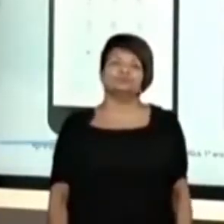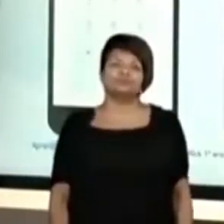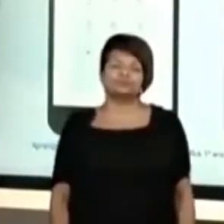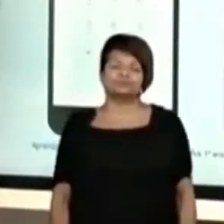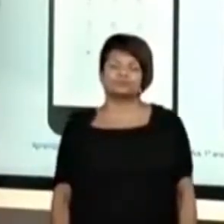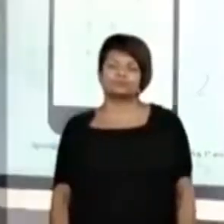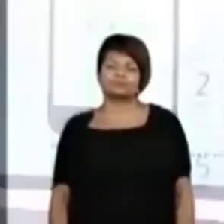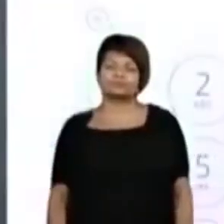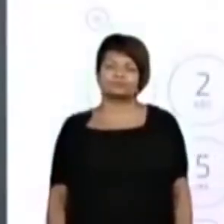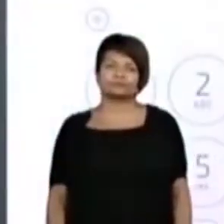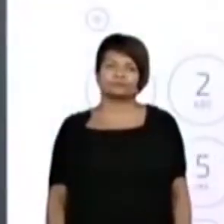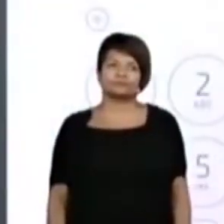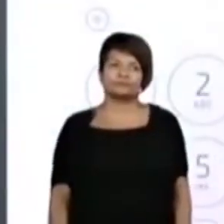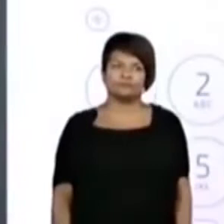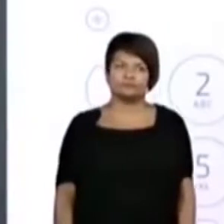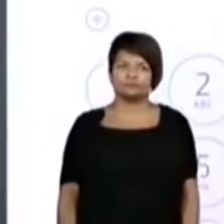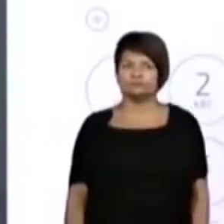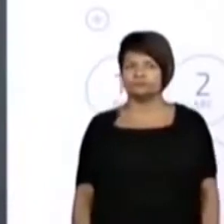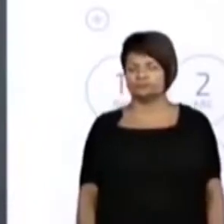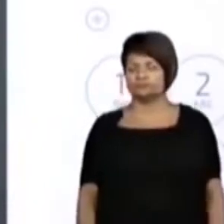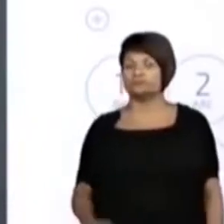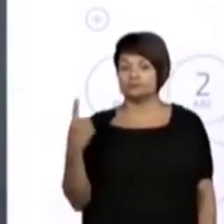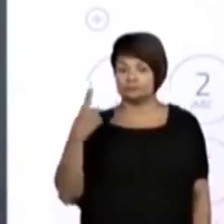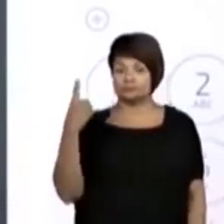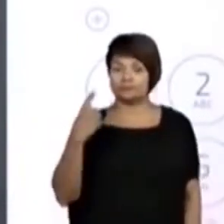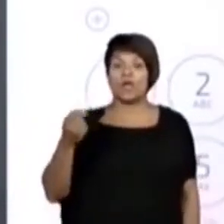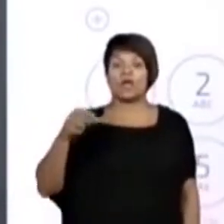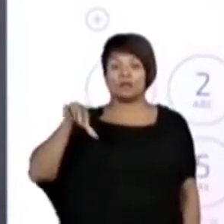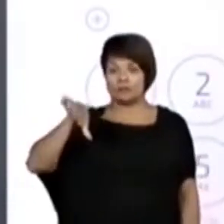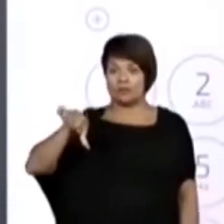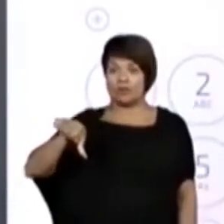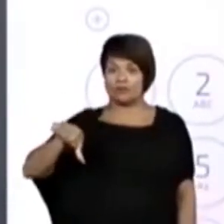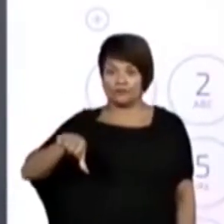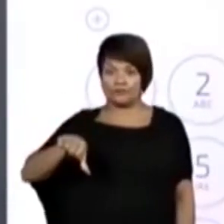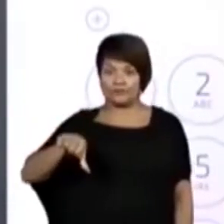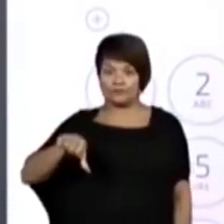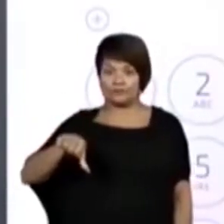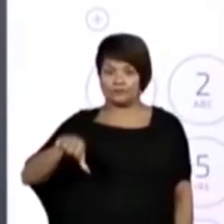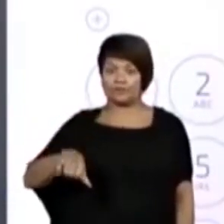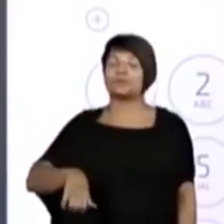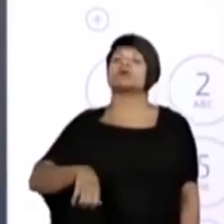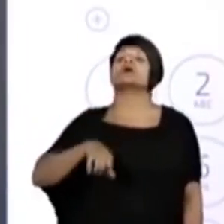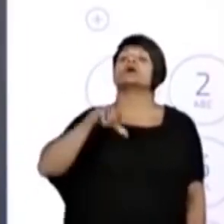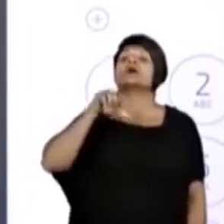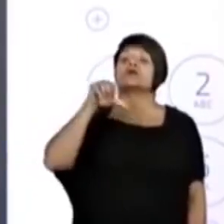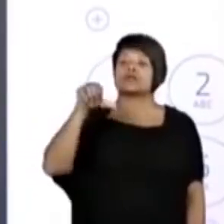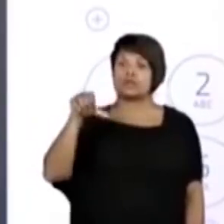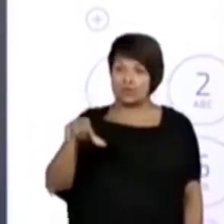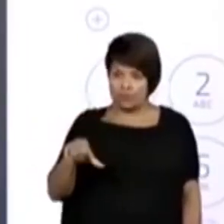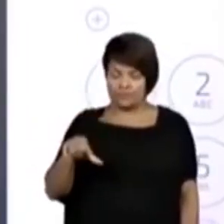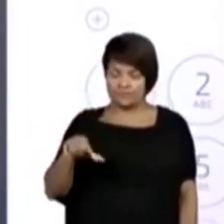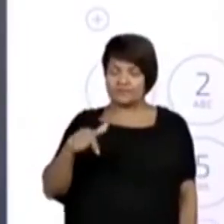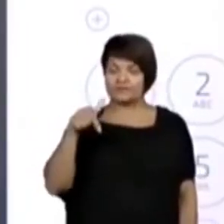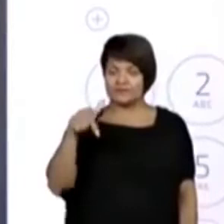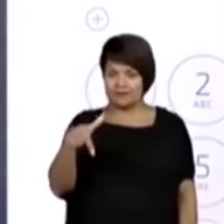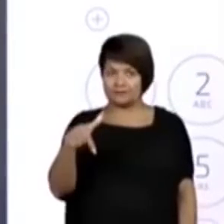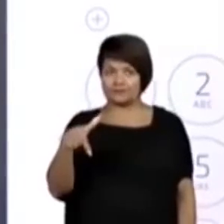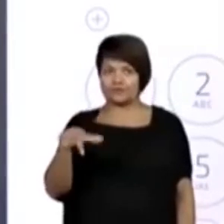você pode ler o primeiro número aqui? Leio, então, 9, 9, 7,